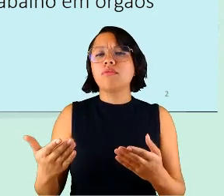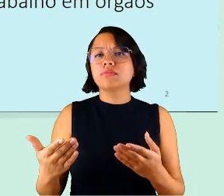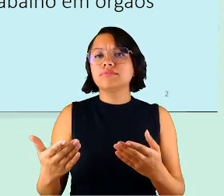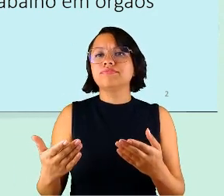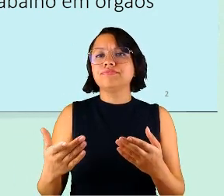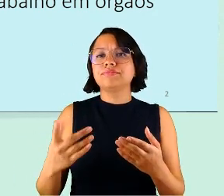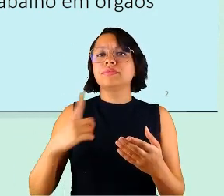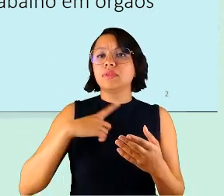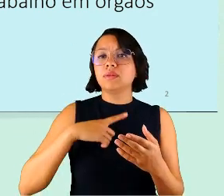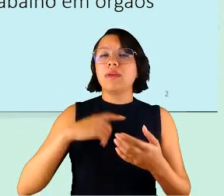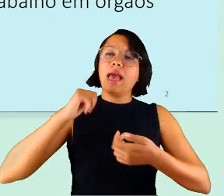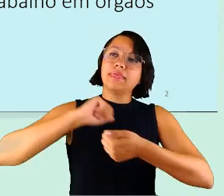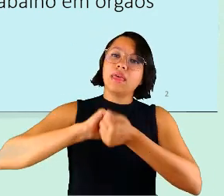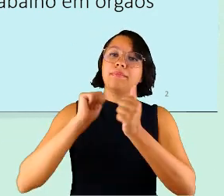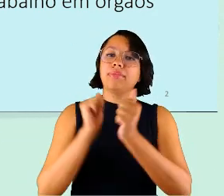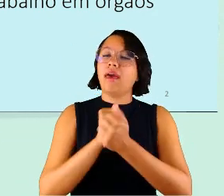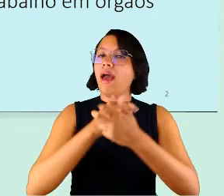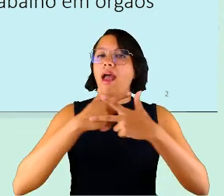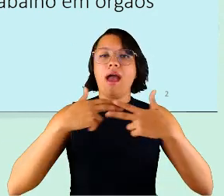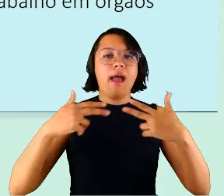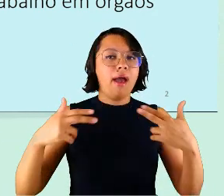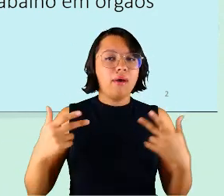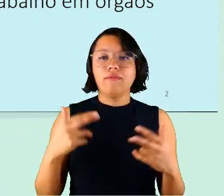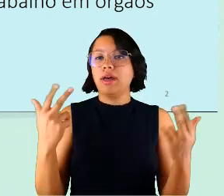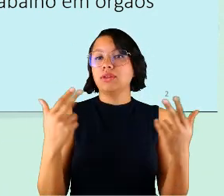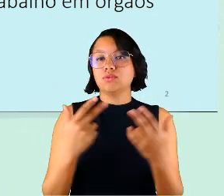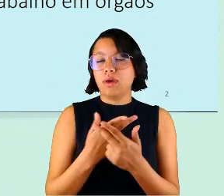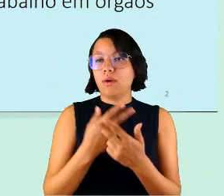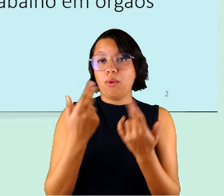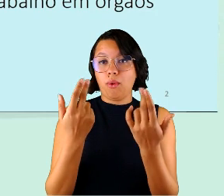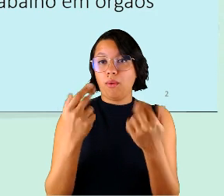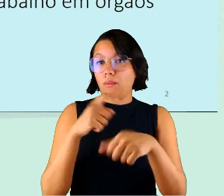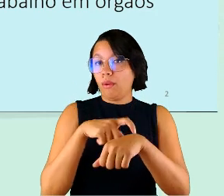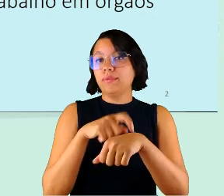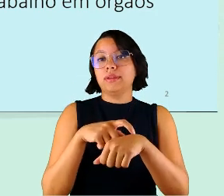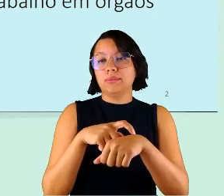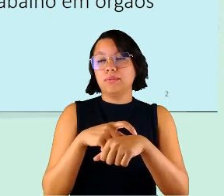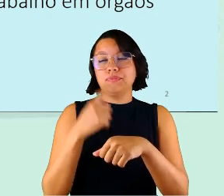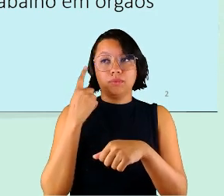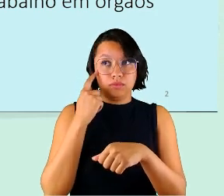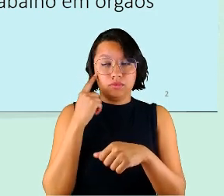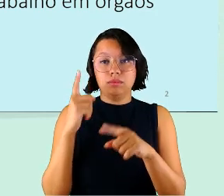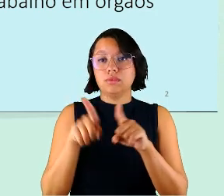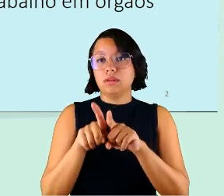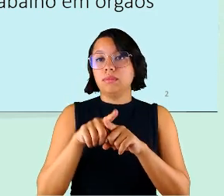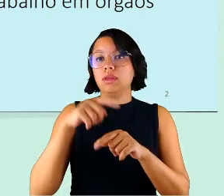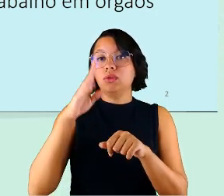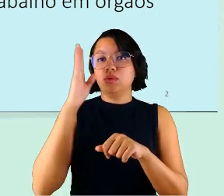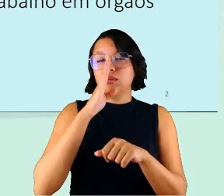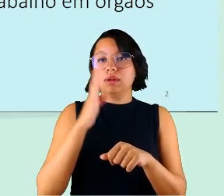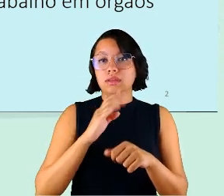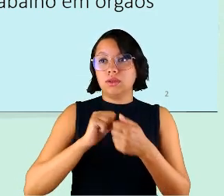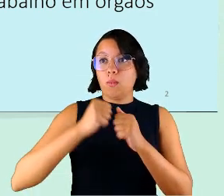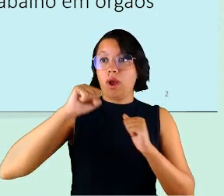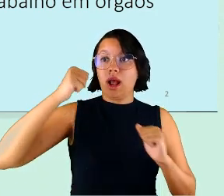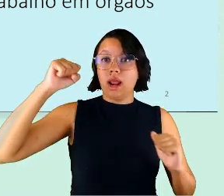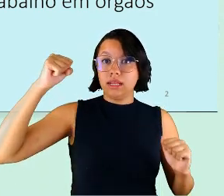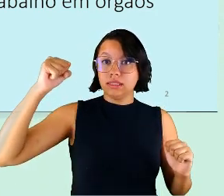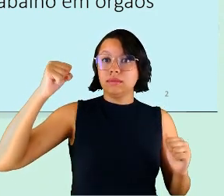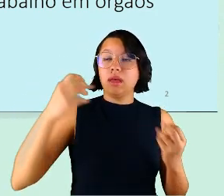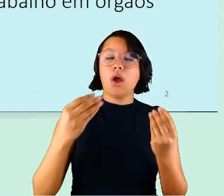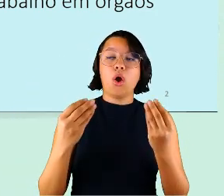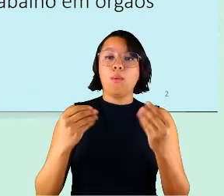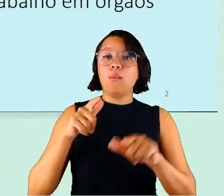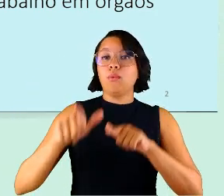tendo que se adaptar a várias coisas ao mesmo tempo. Nós vimos no Brasil um crescimento, então, vertiginoso do